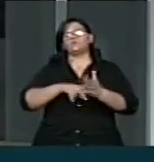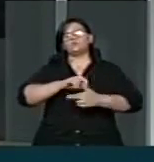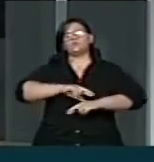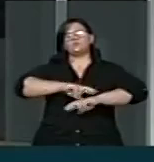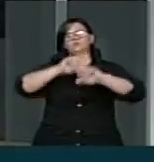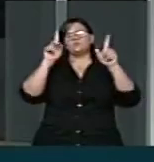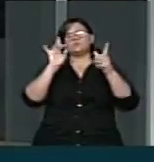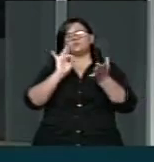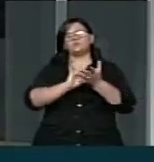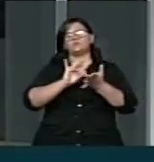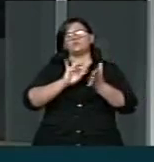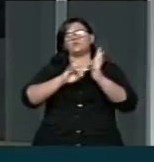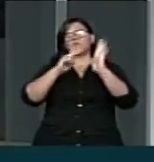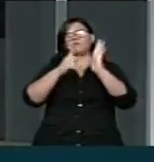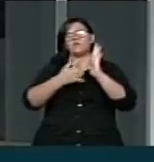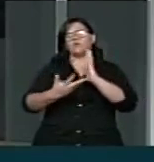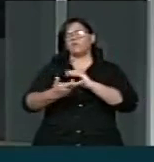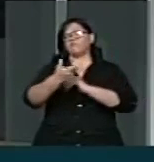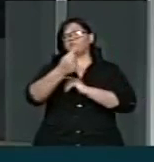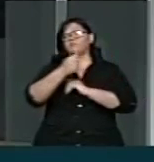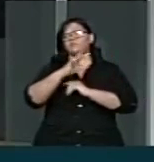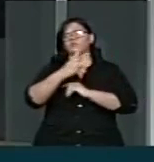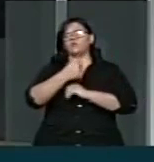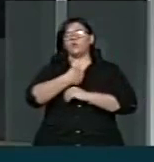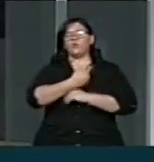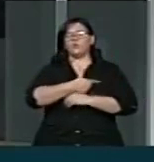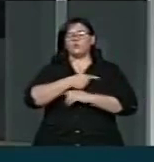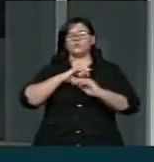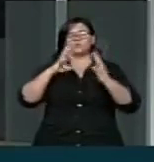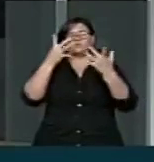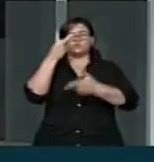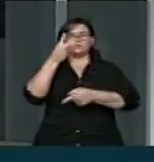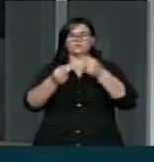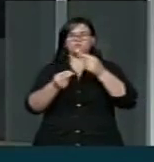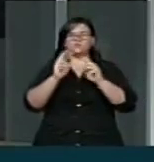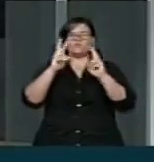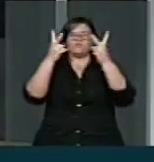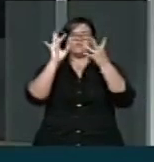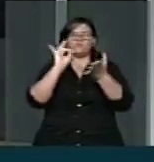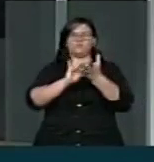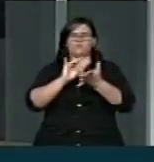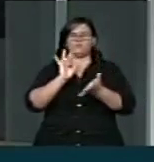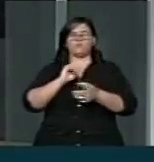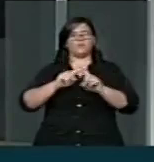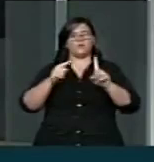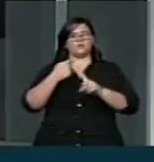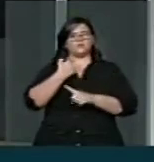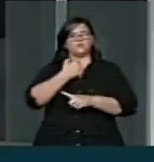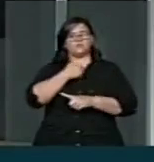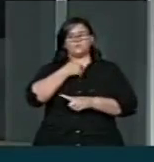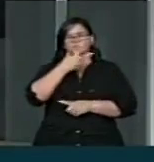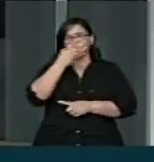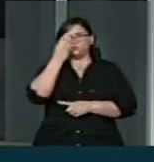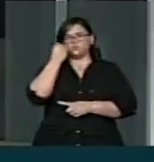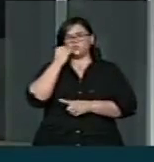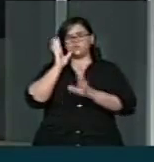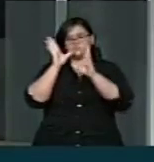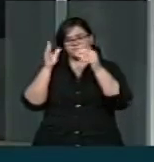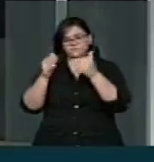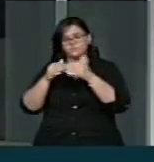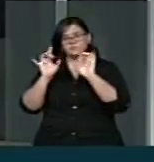Hoje, certamente, festejamos conquistas, mas não deixaremos de realçar, com a ênfase necessária,